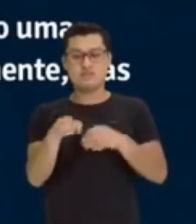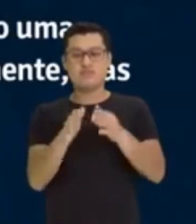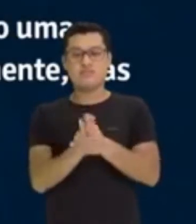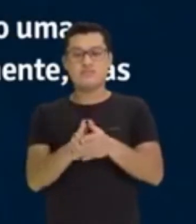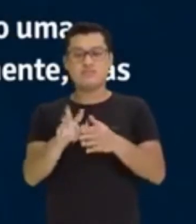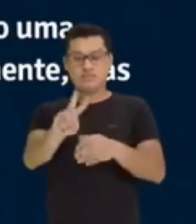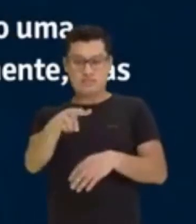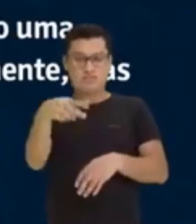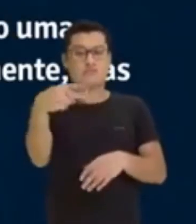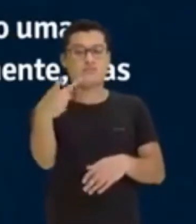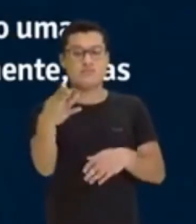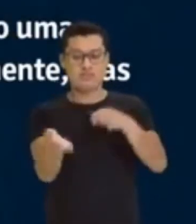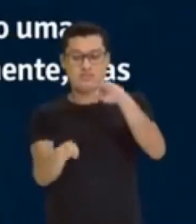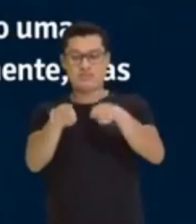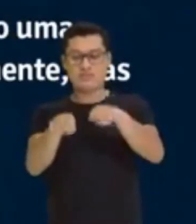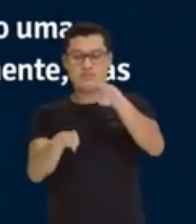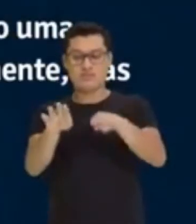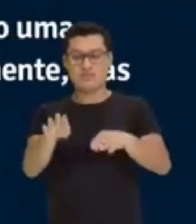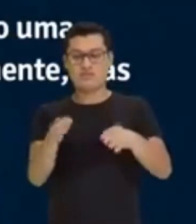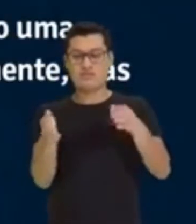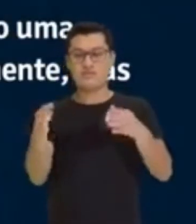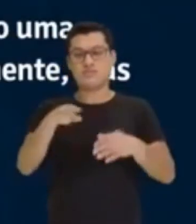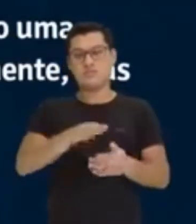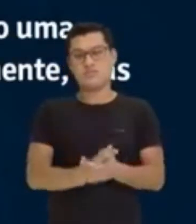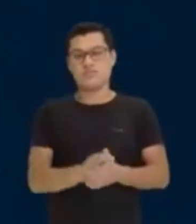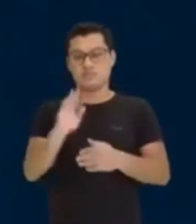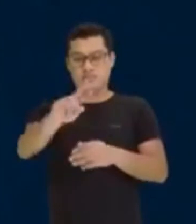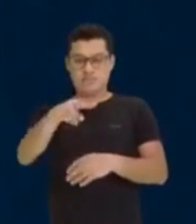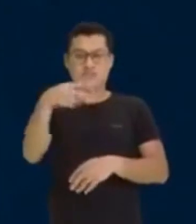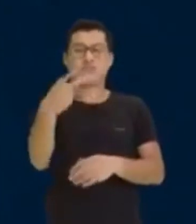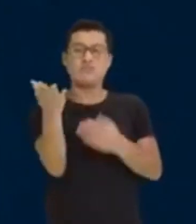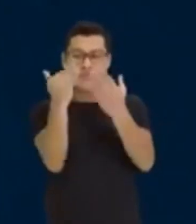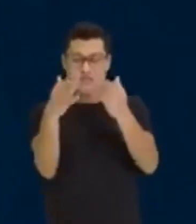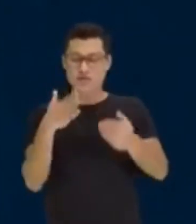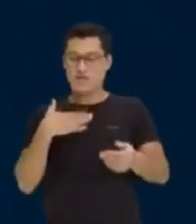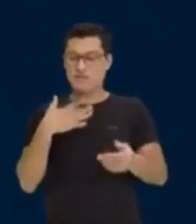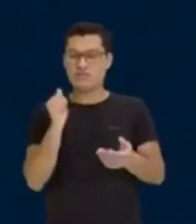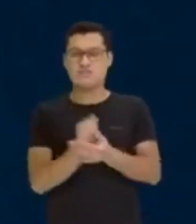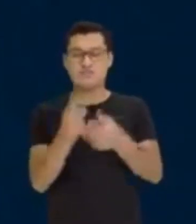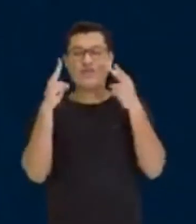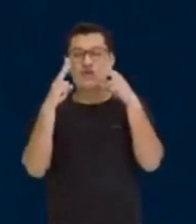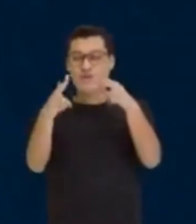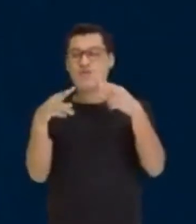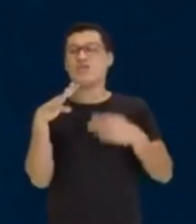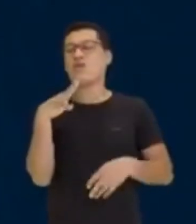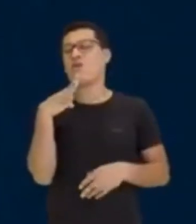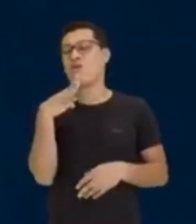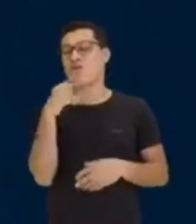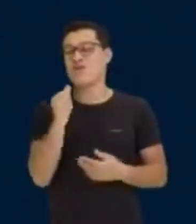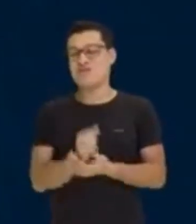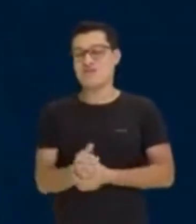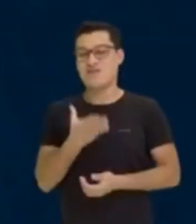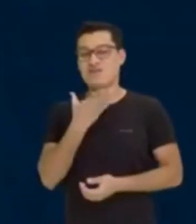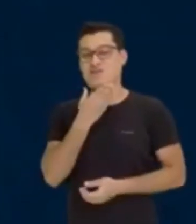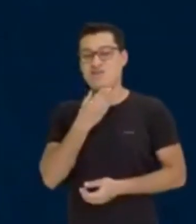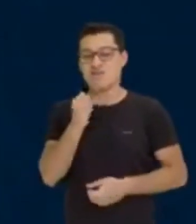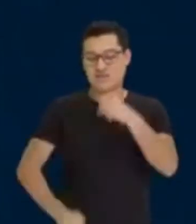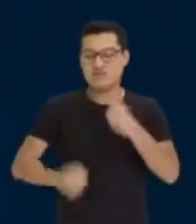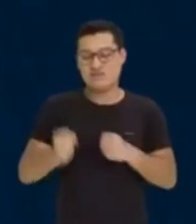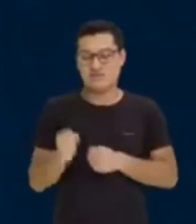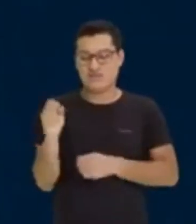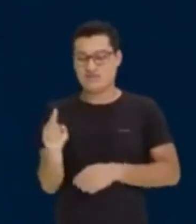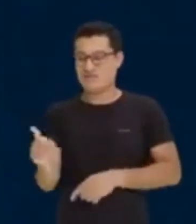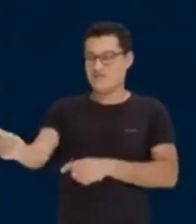inversamente proporcionais. Tudo bem? Vem comigo agora. Olha só. Tu conhece esse rapaz aqui? Conhece? E o Sembolt.